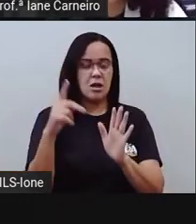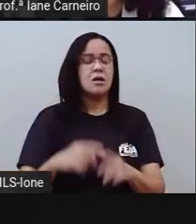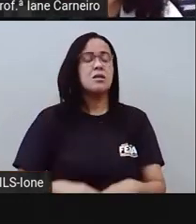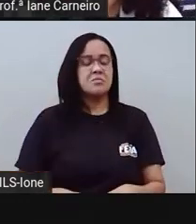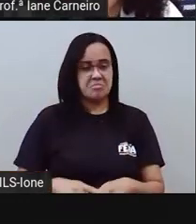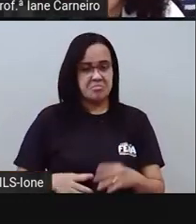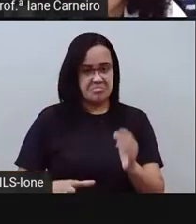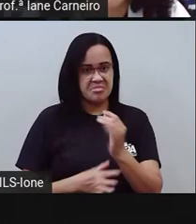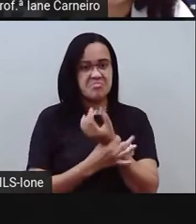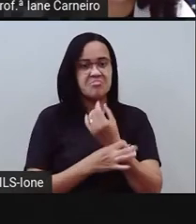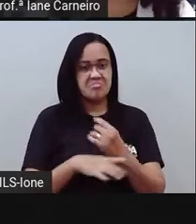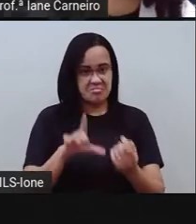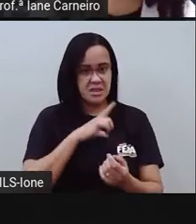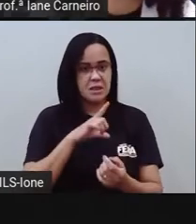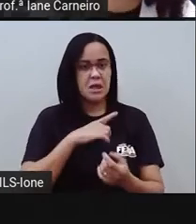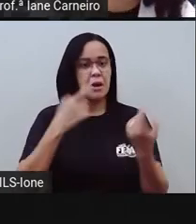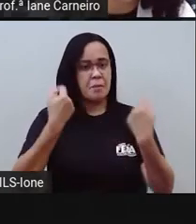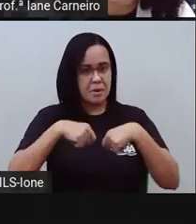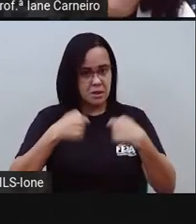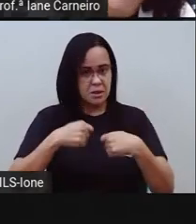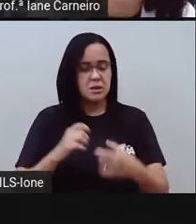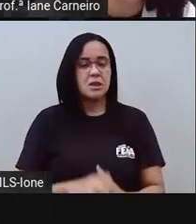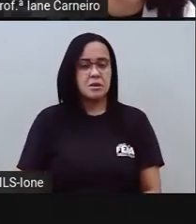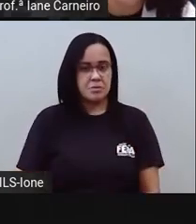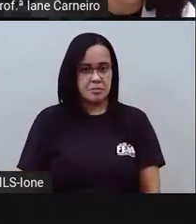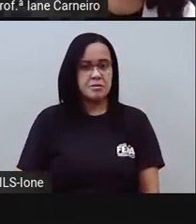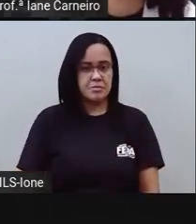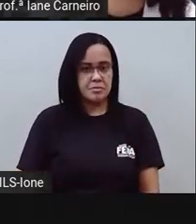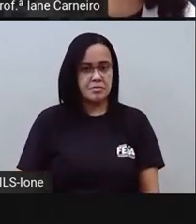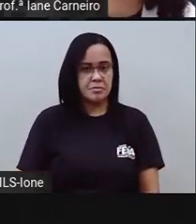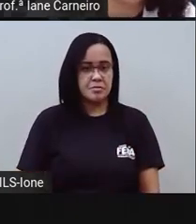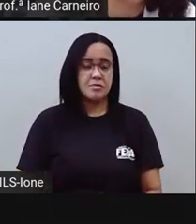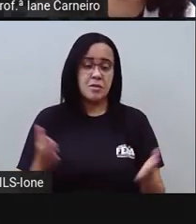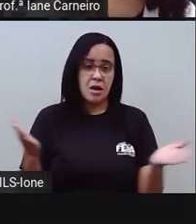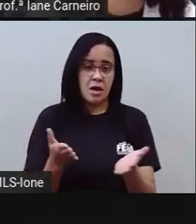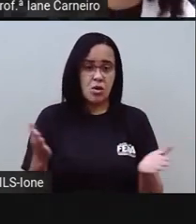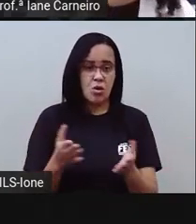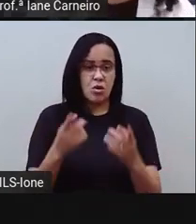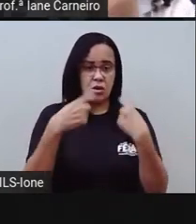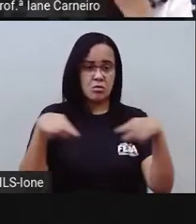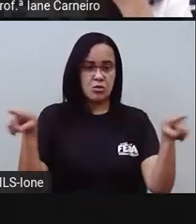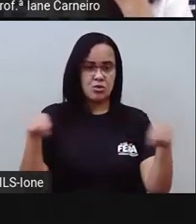sobre diferença, né? Sobre ser diferente, tá bom? Então, vamos lá.